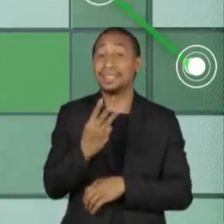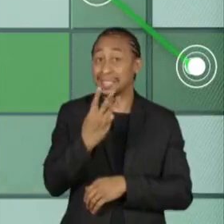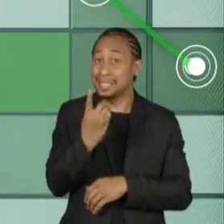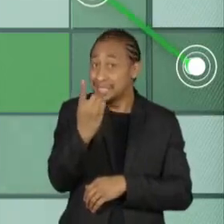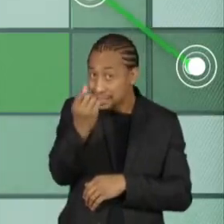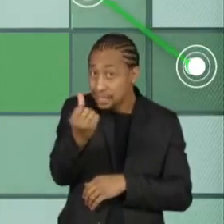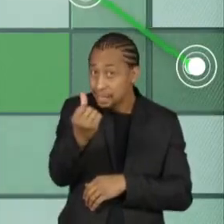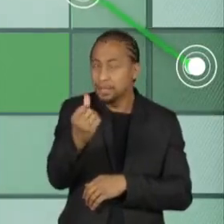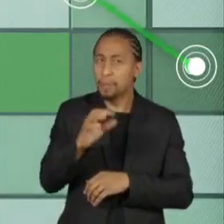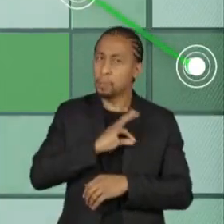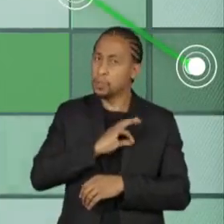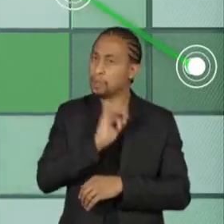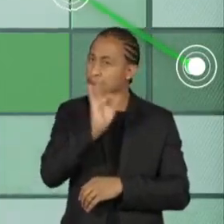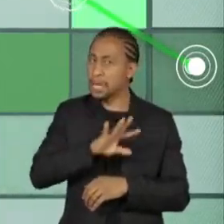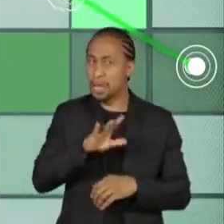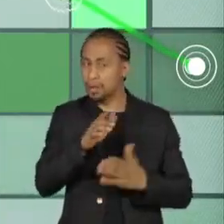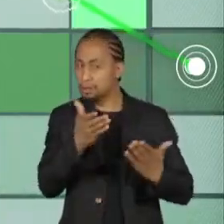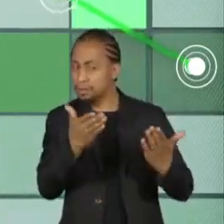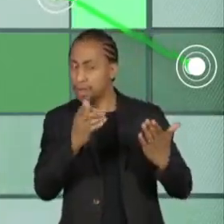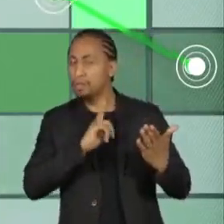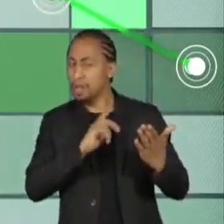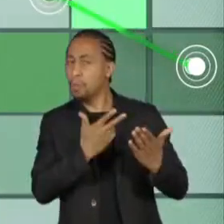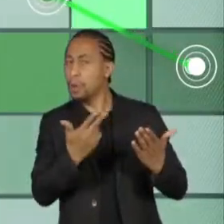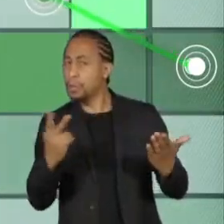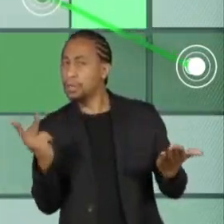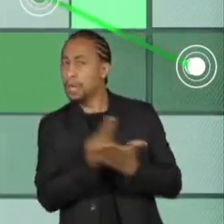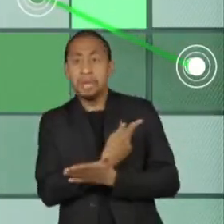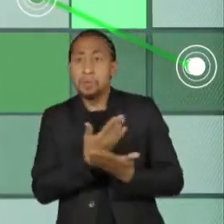irregularidades, mas não informou quais eram.